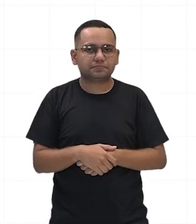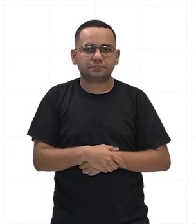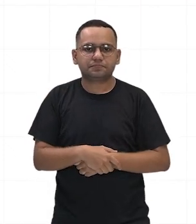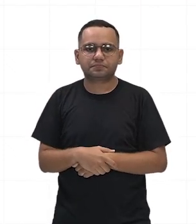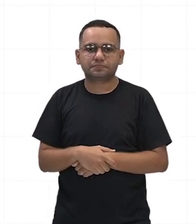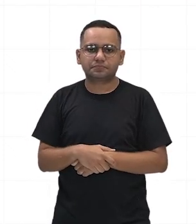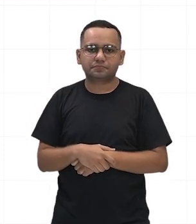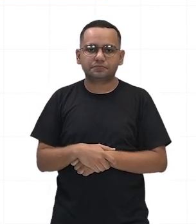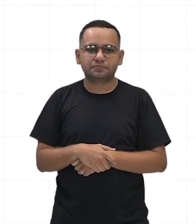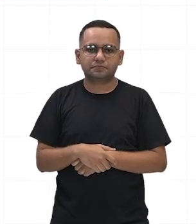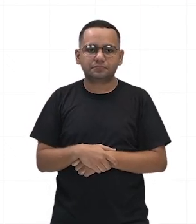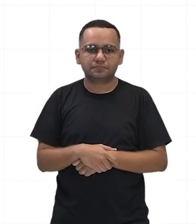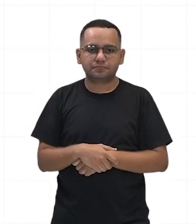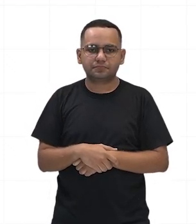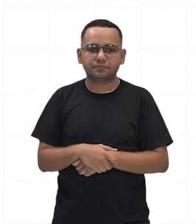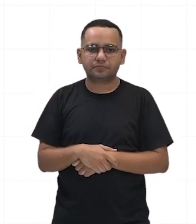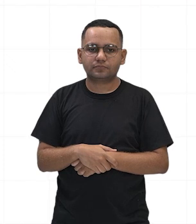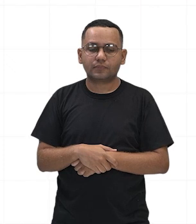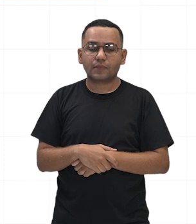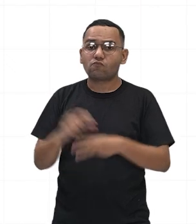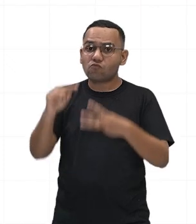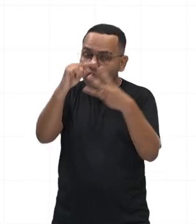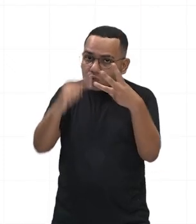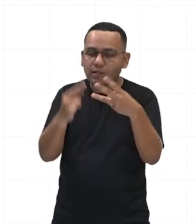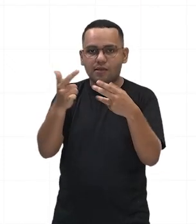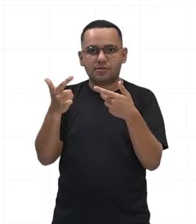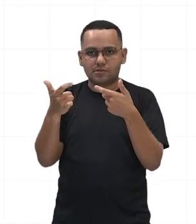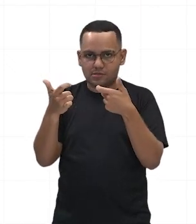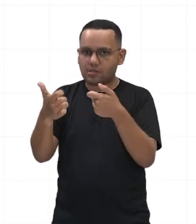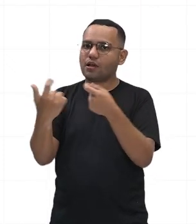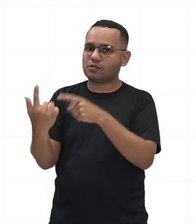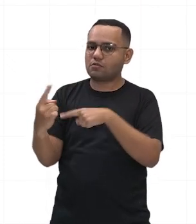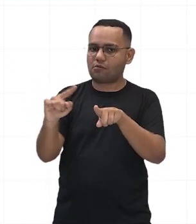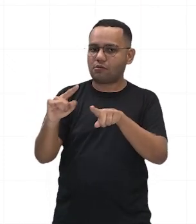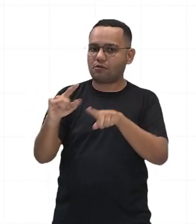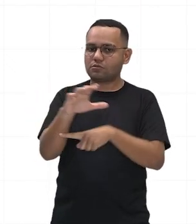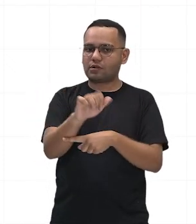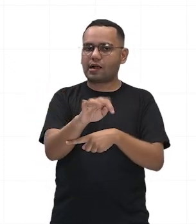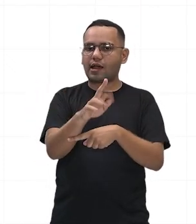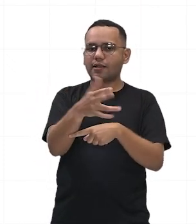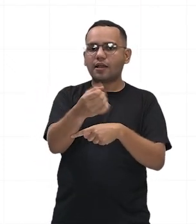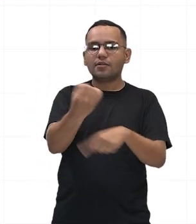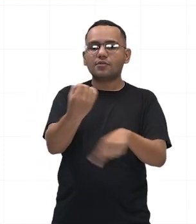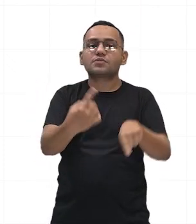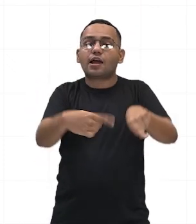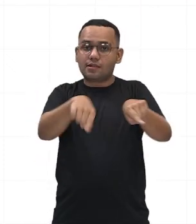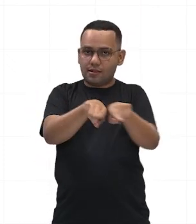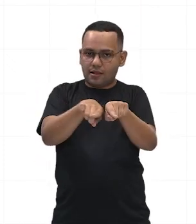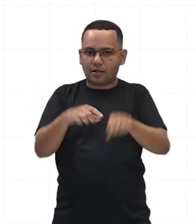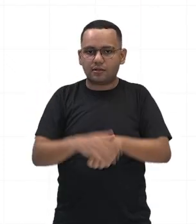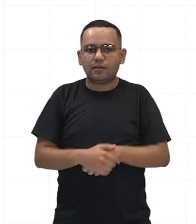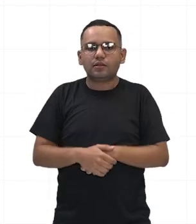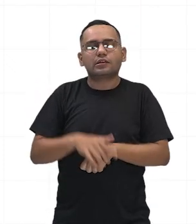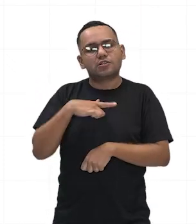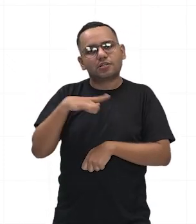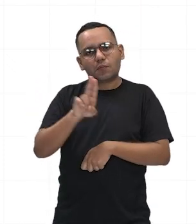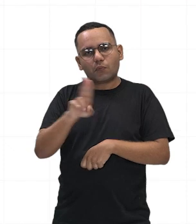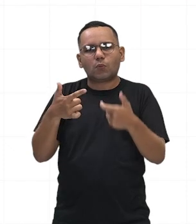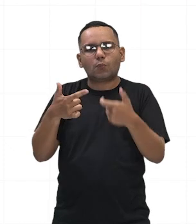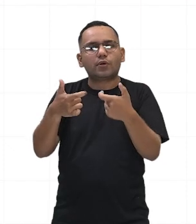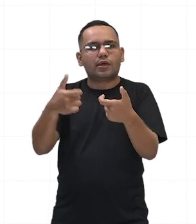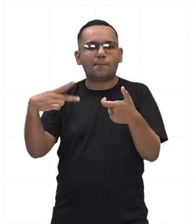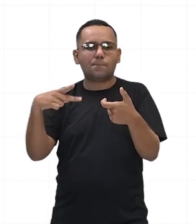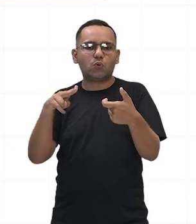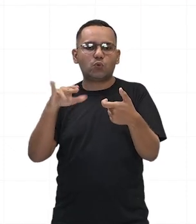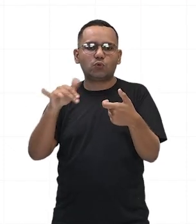certo? Foram três guerras contra Cartago e seus aliados conhecidos como guerras Púnicas. O resultado